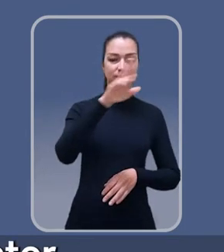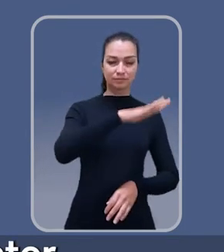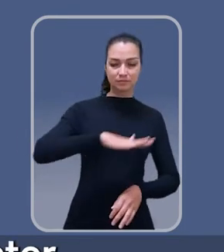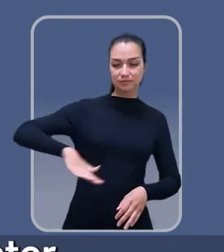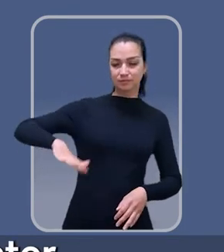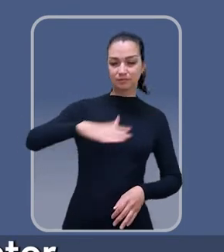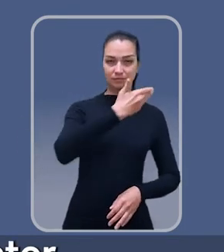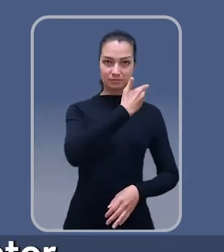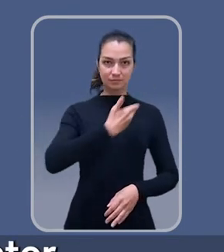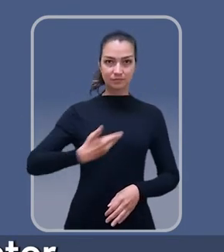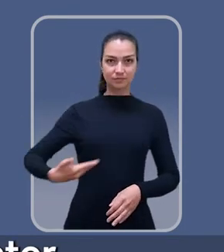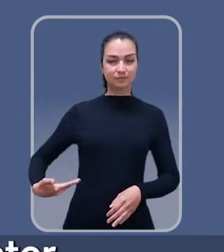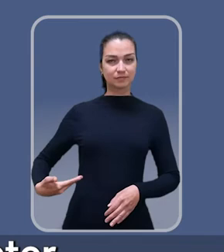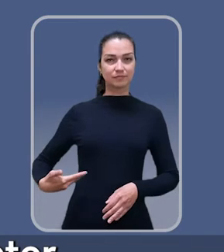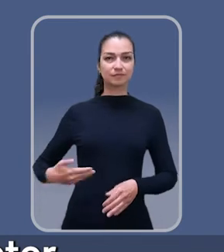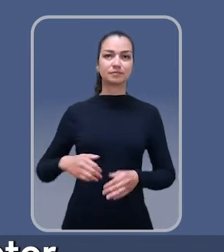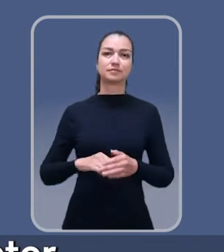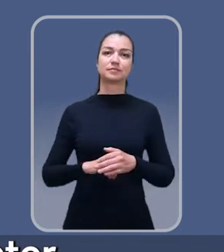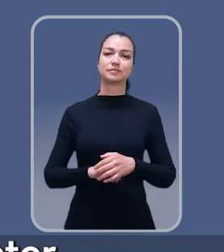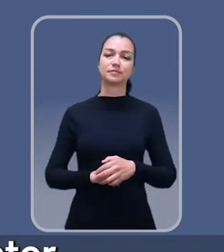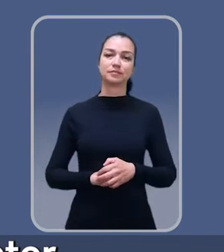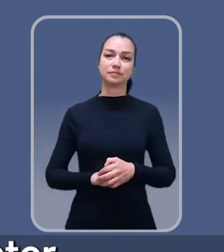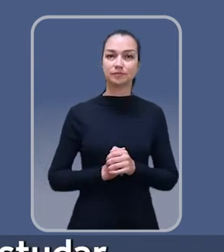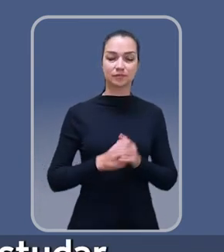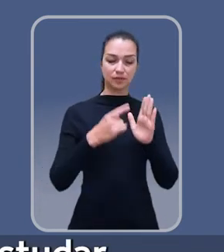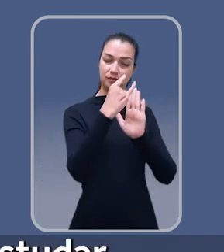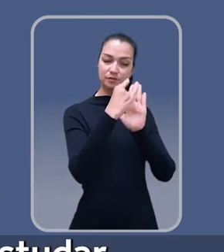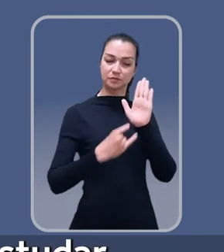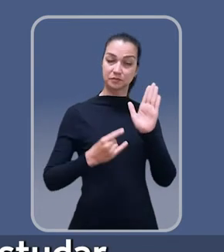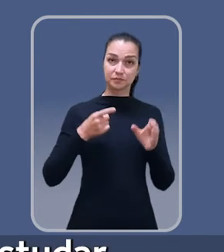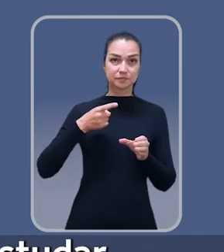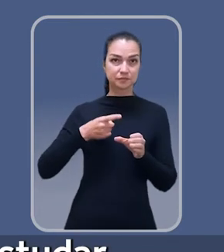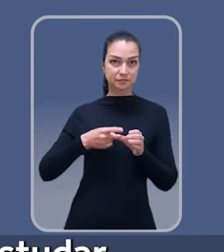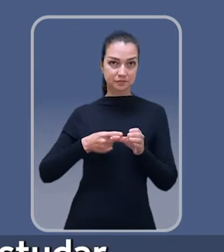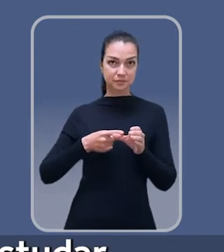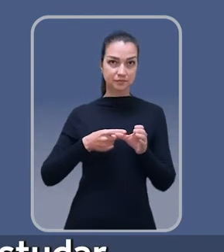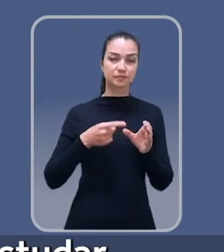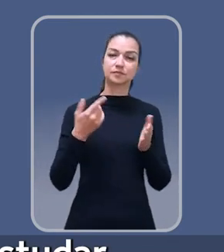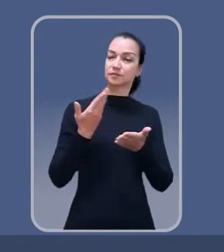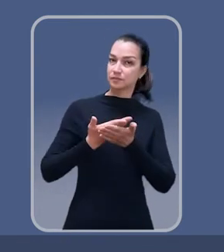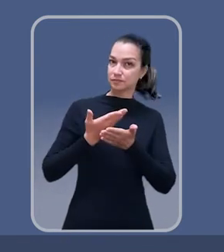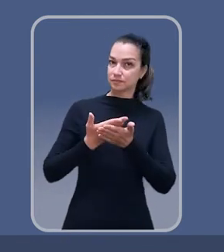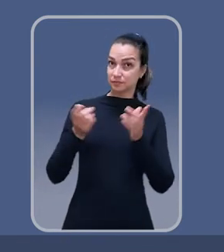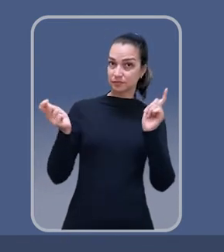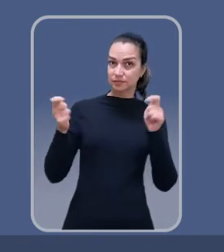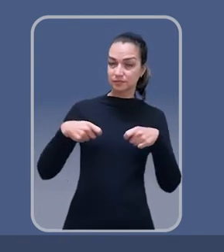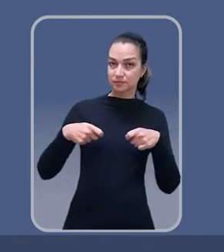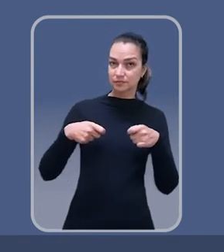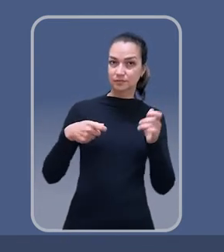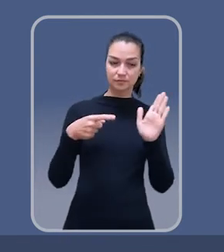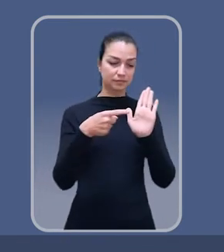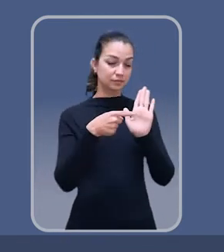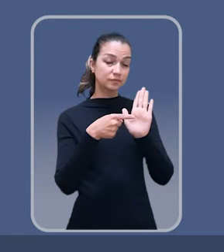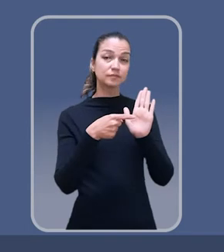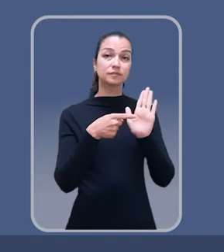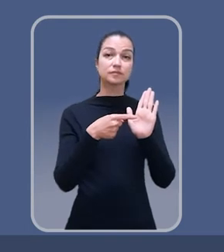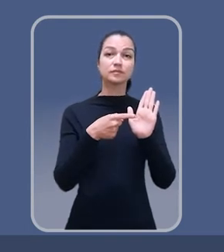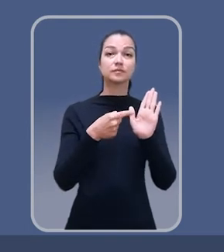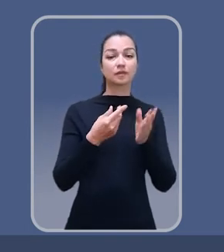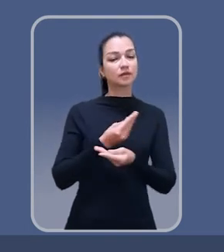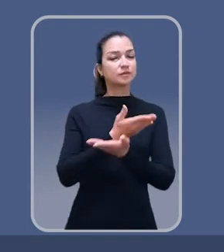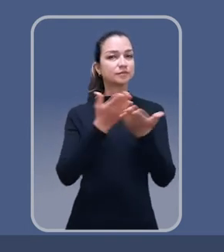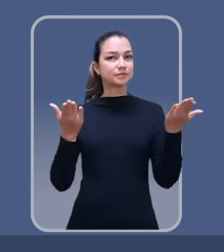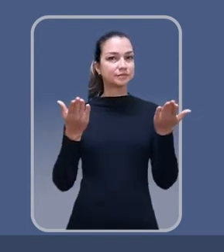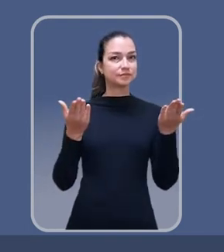é o quinto pilar da revisão do plano diretor. Uma das alternativas que podemos estudar na revisão do plano diretor